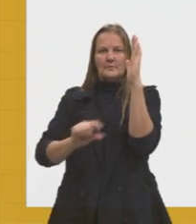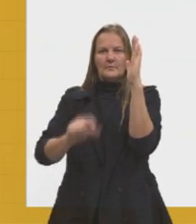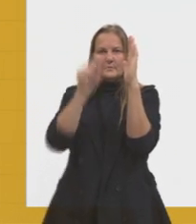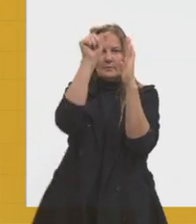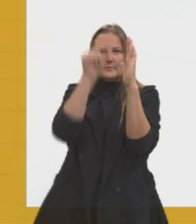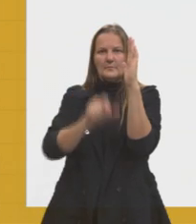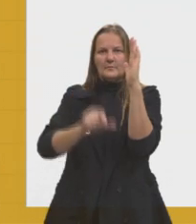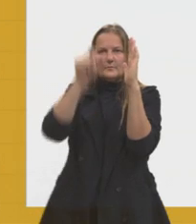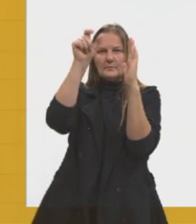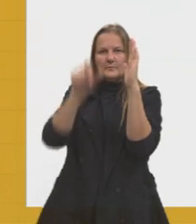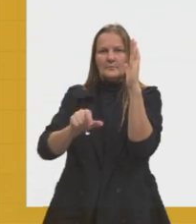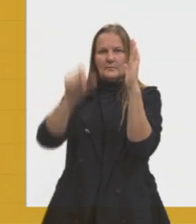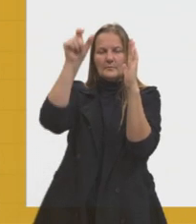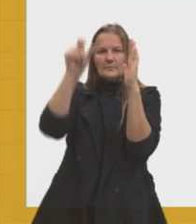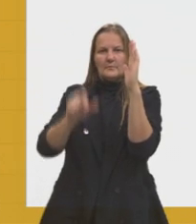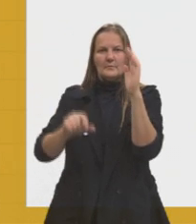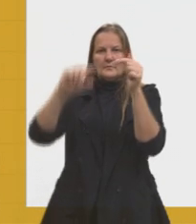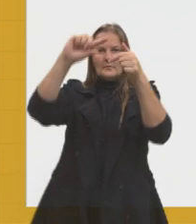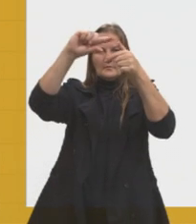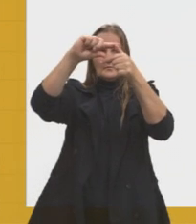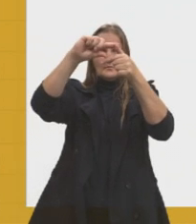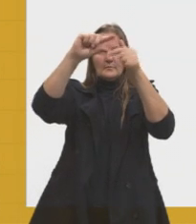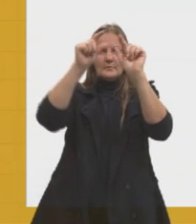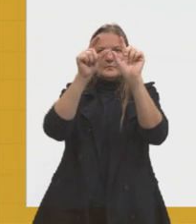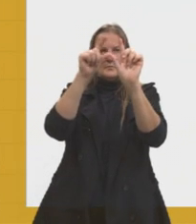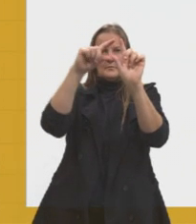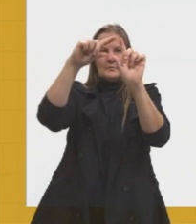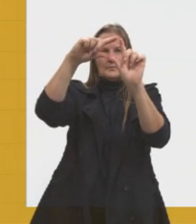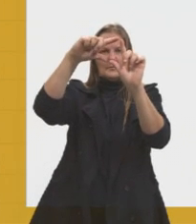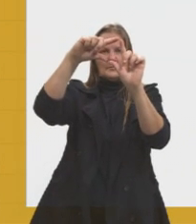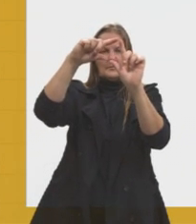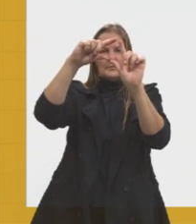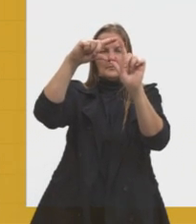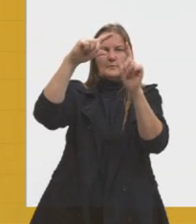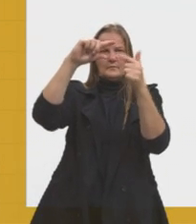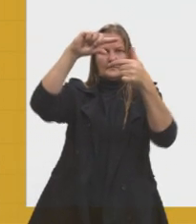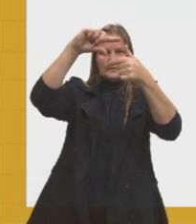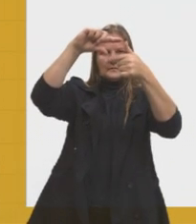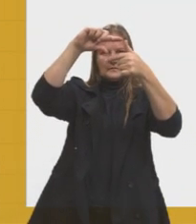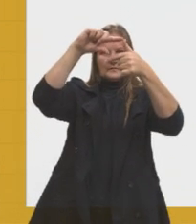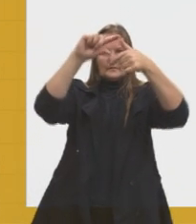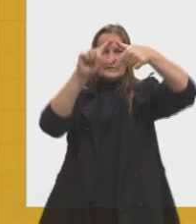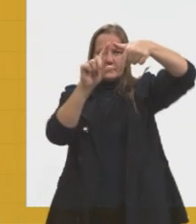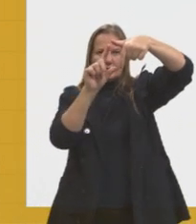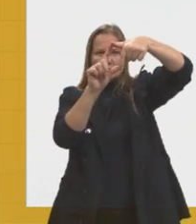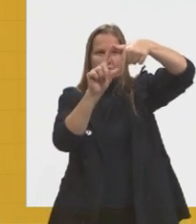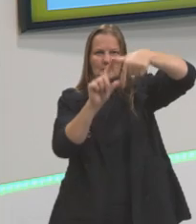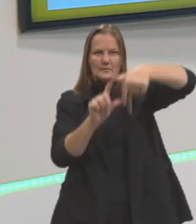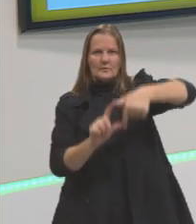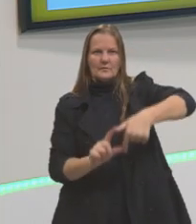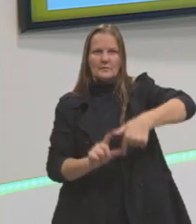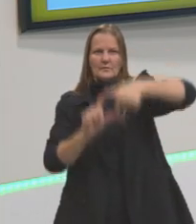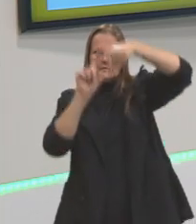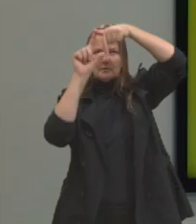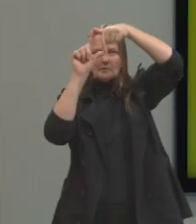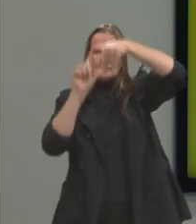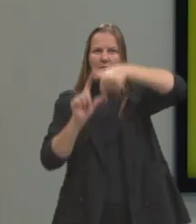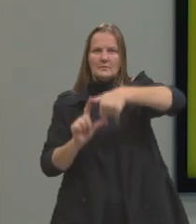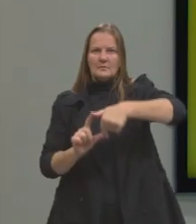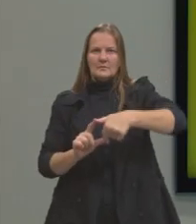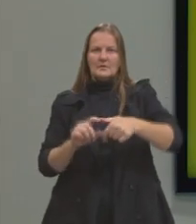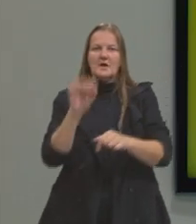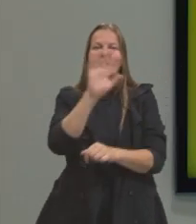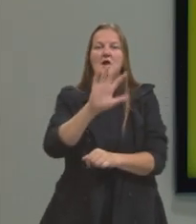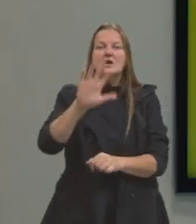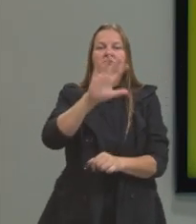onde existem linhas e colunas. Aqui nessa imagem que eu vou mostrar para vocês, nós temos aqui a região, ou